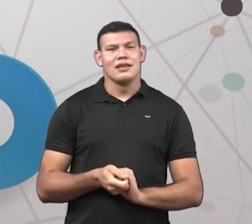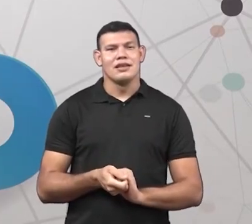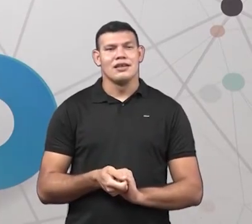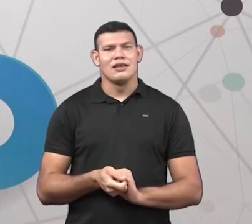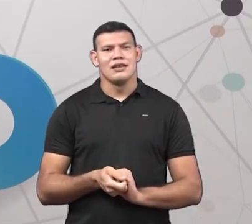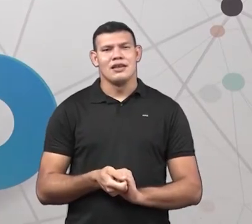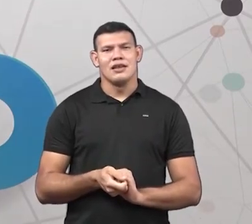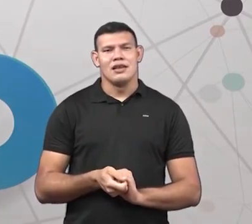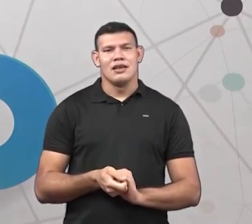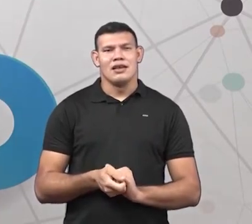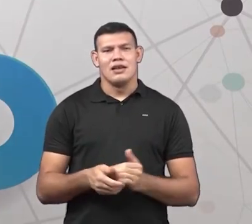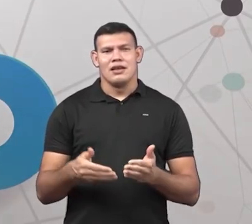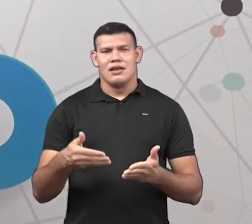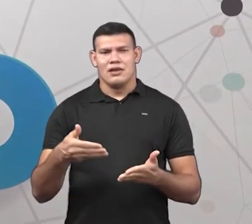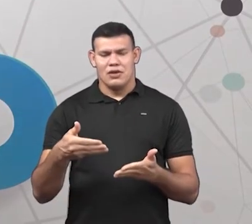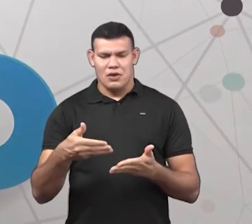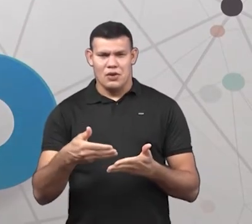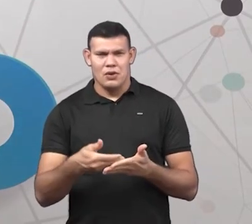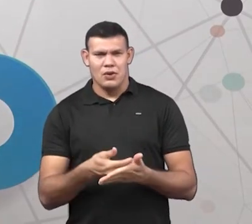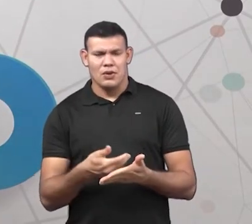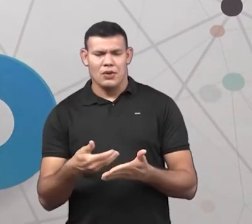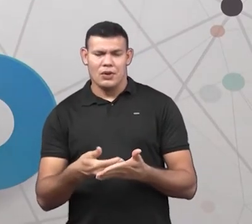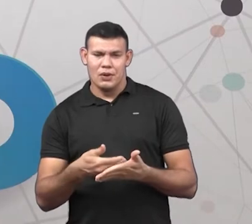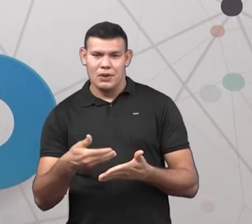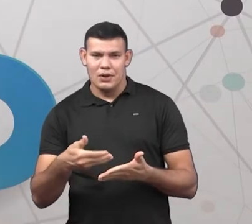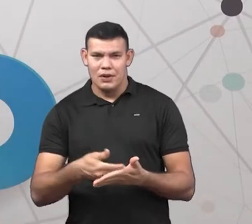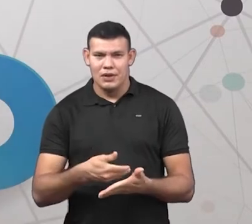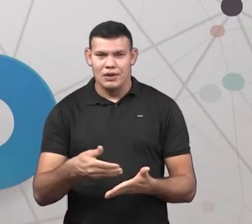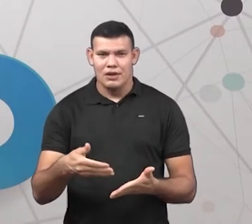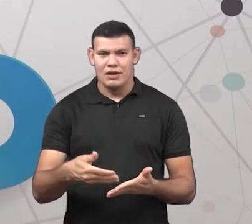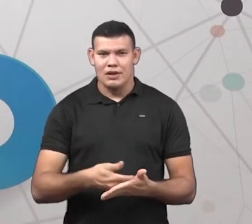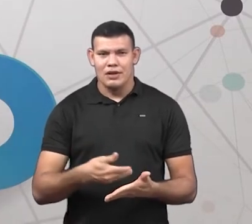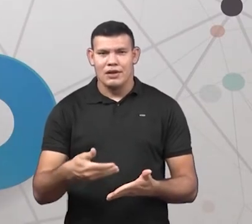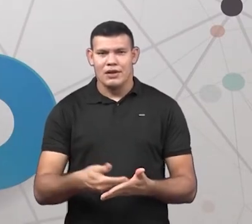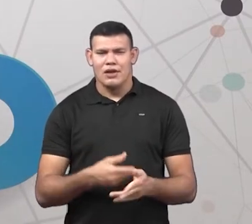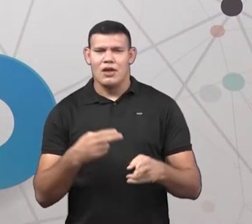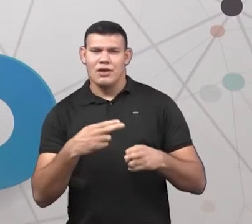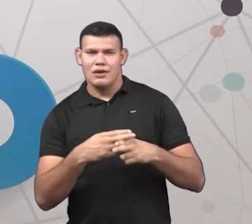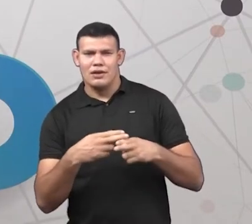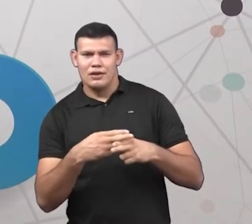talheres. Ó. Eles são de quê?